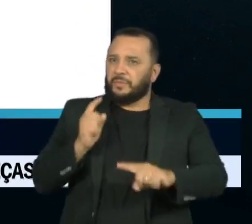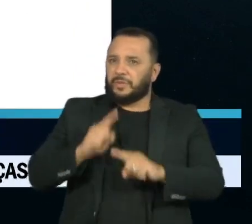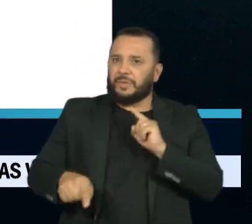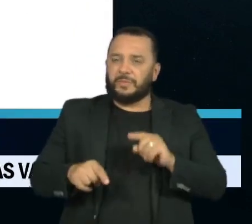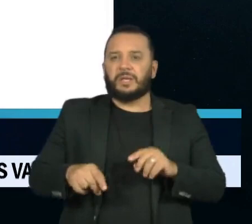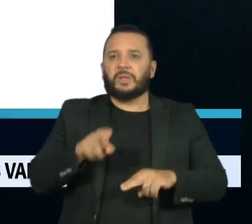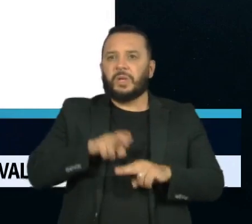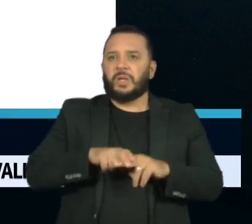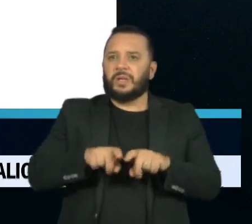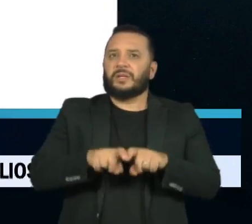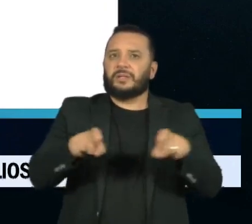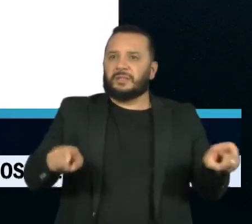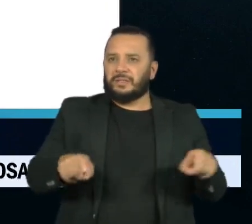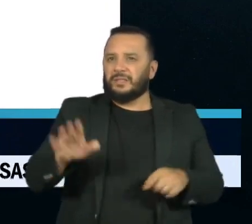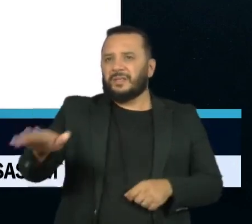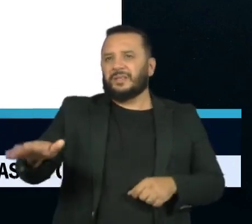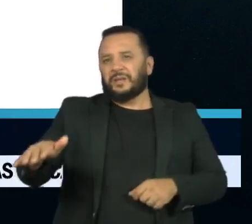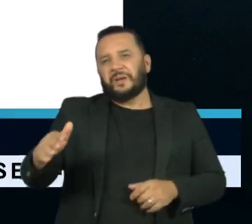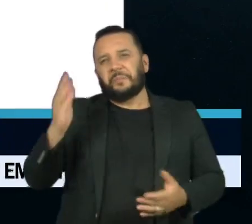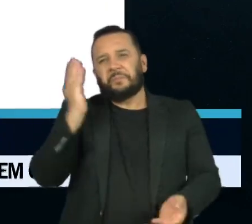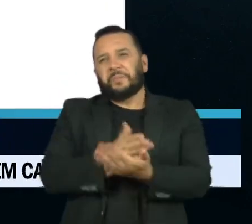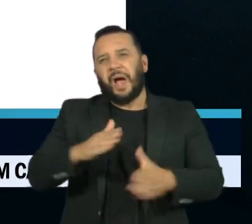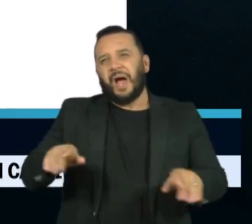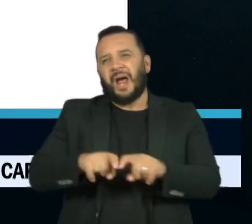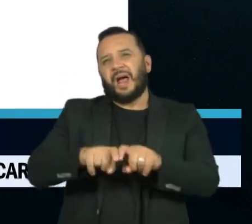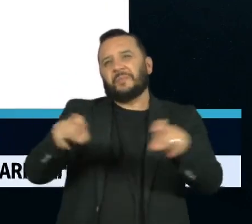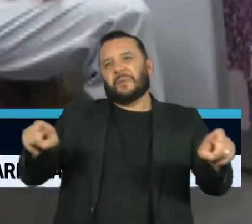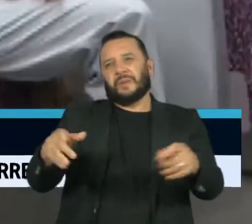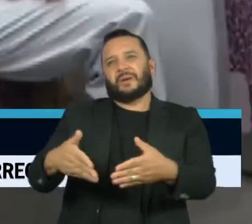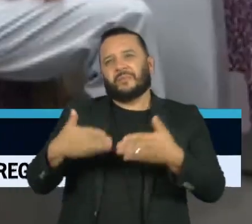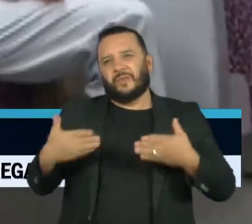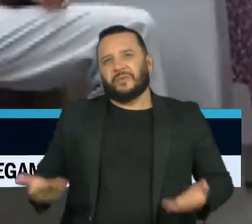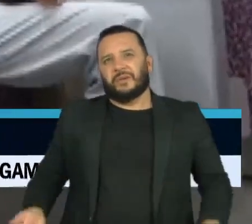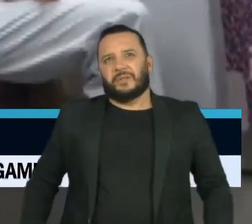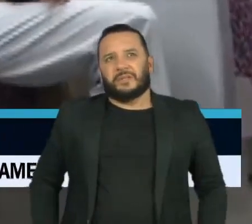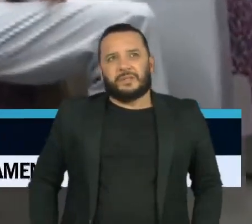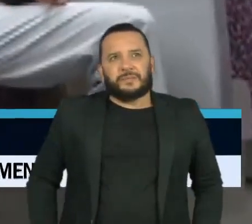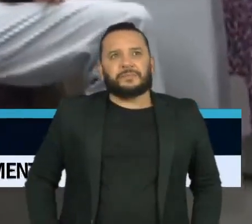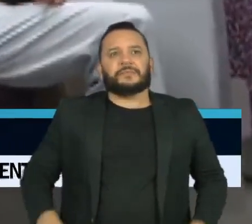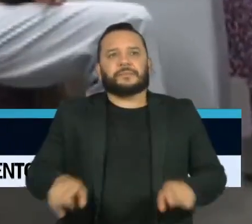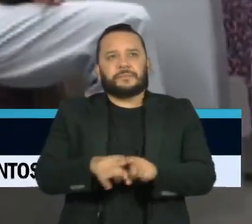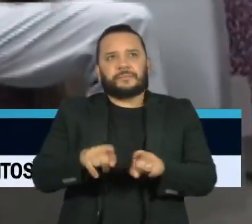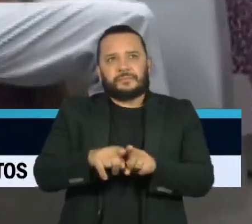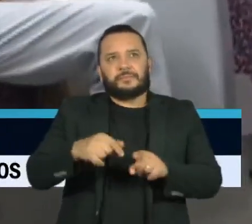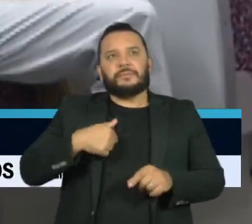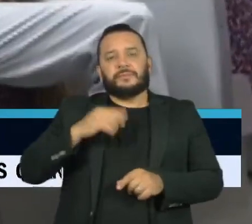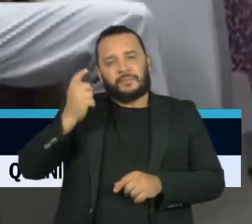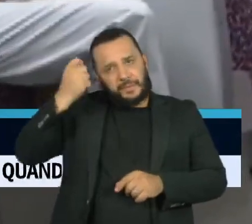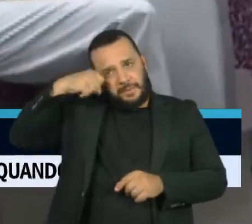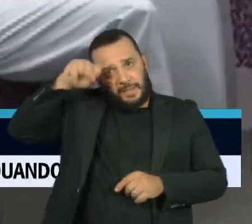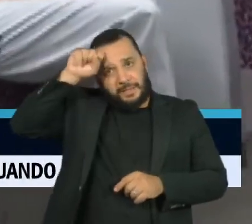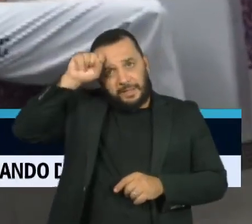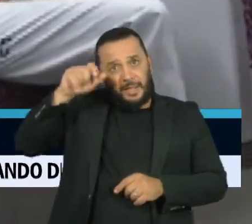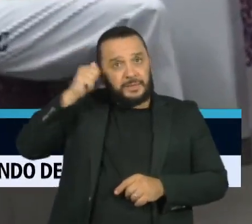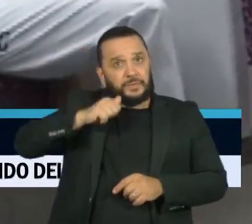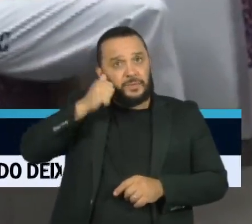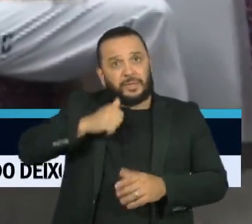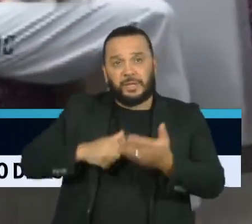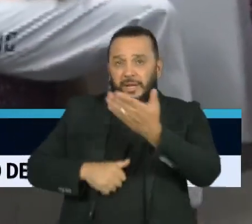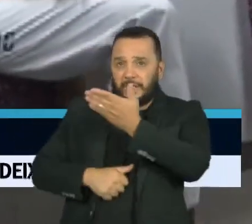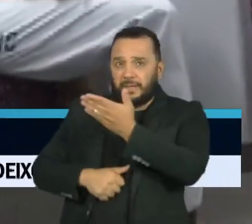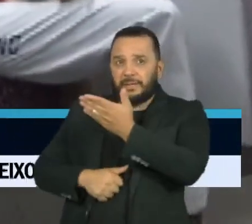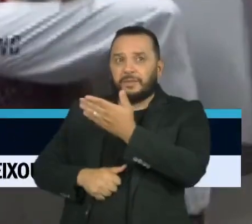frase Cara, pare de abrir as pernas, por favor. Já em Berlim, na Alemanha, foram as mulheres que